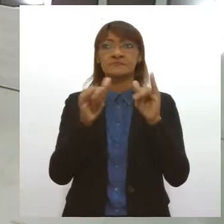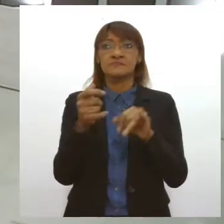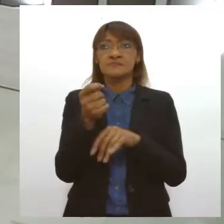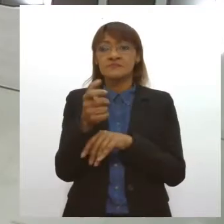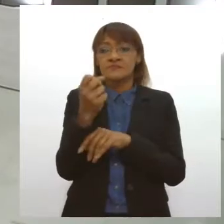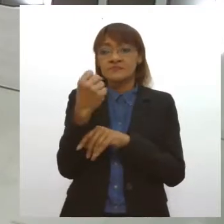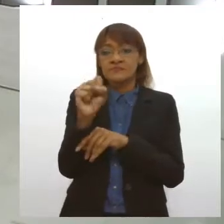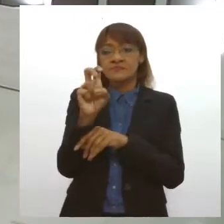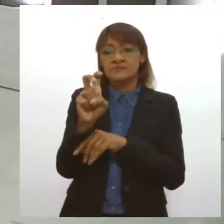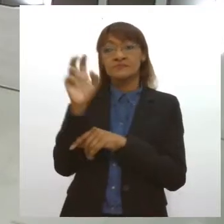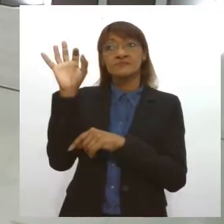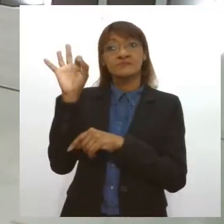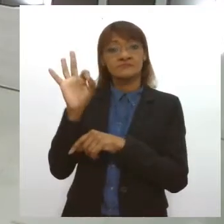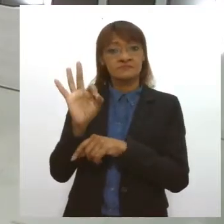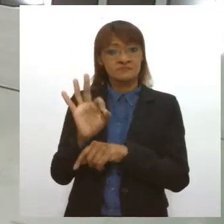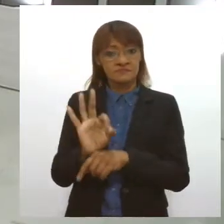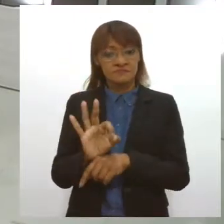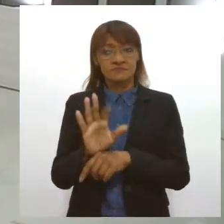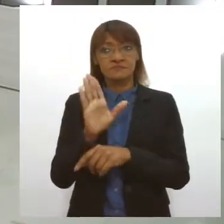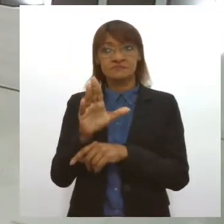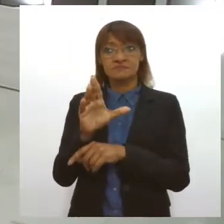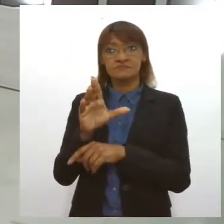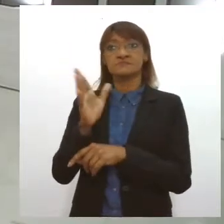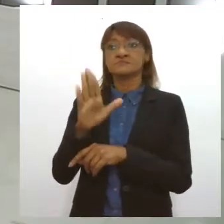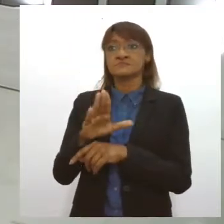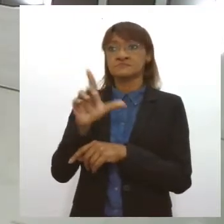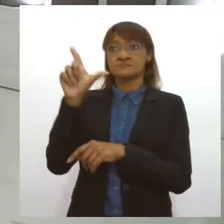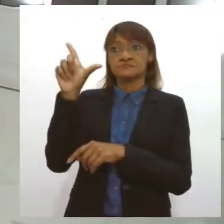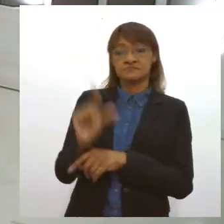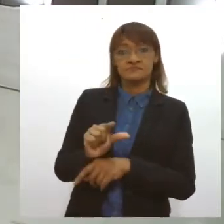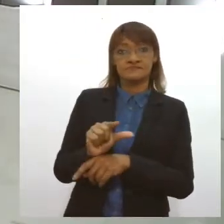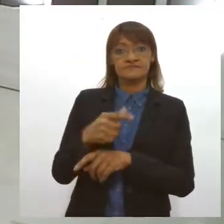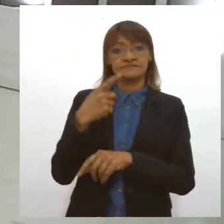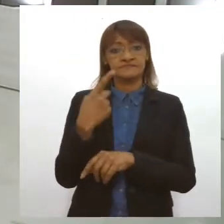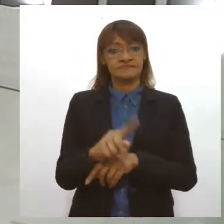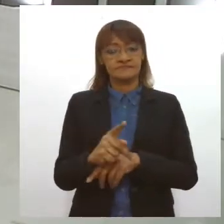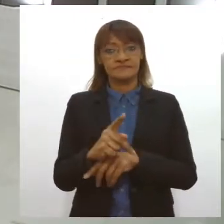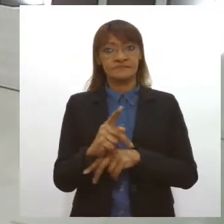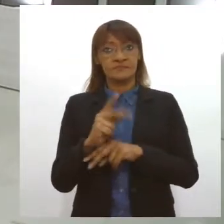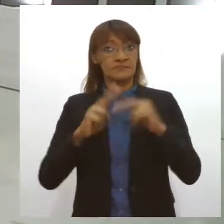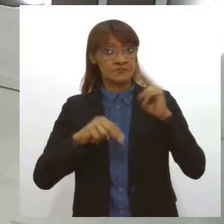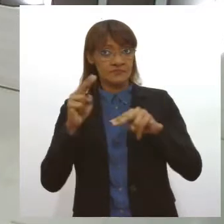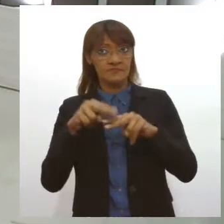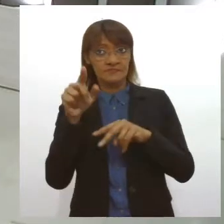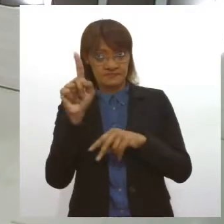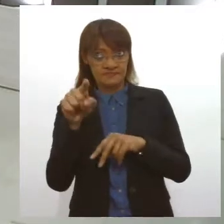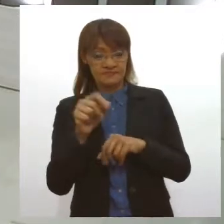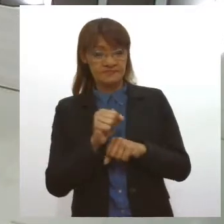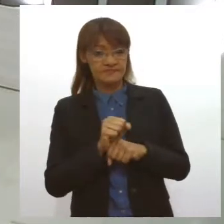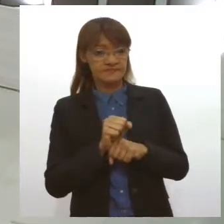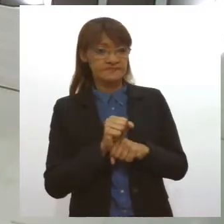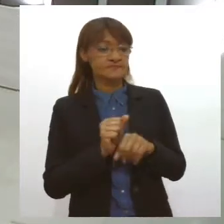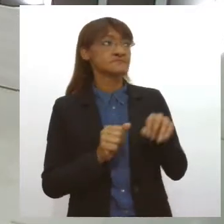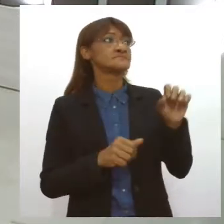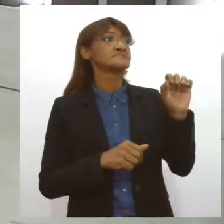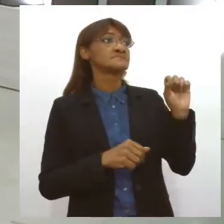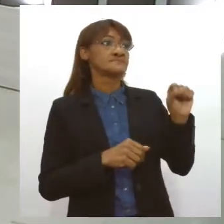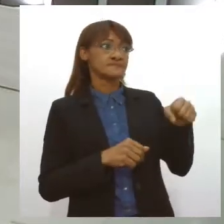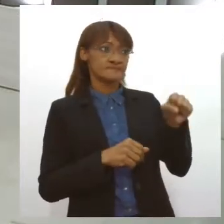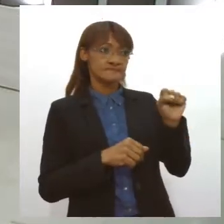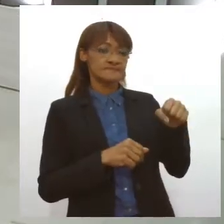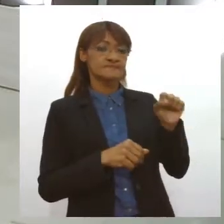% de queda relacionada a 2019, nesse período de São João. Não é isso, Andressa? Isso mesmo.